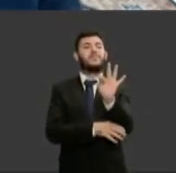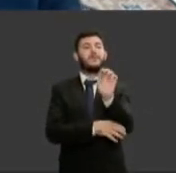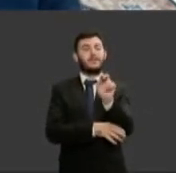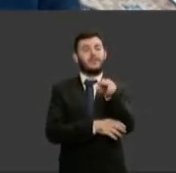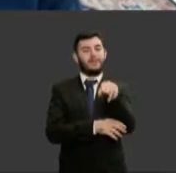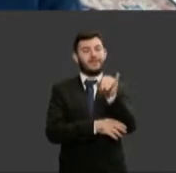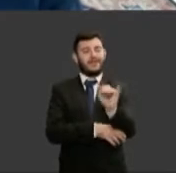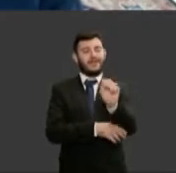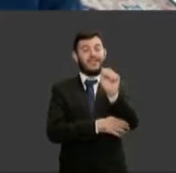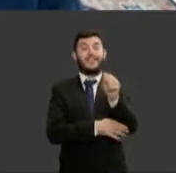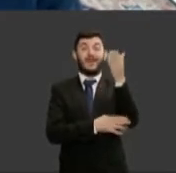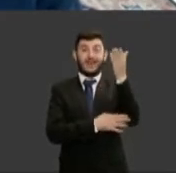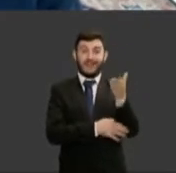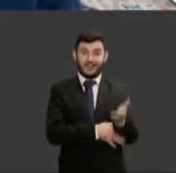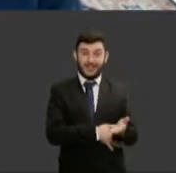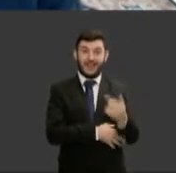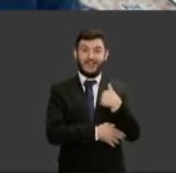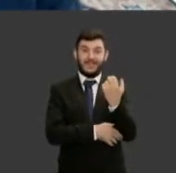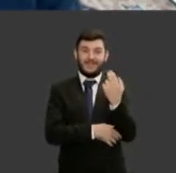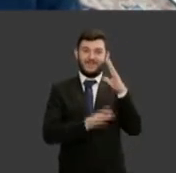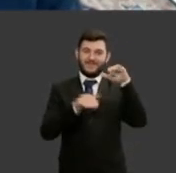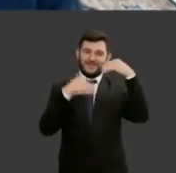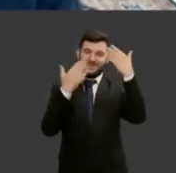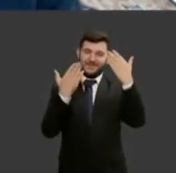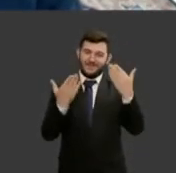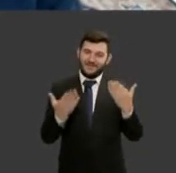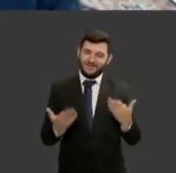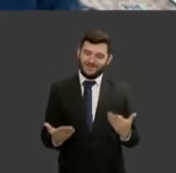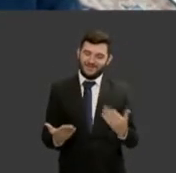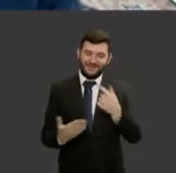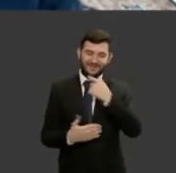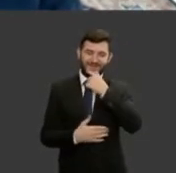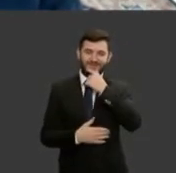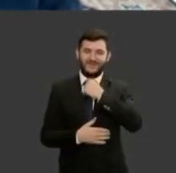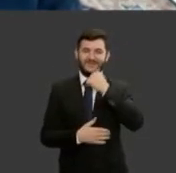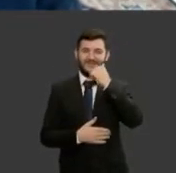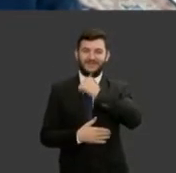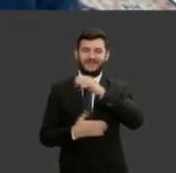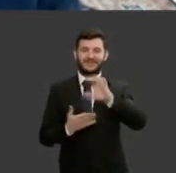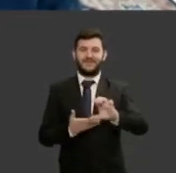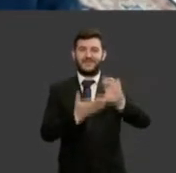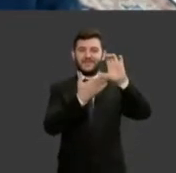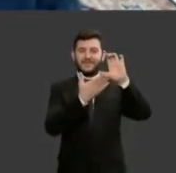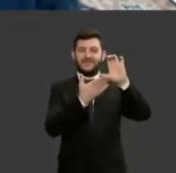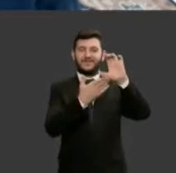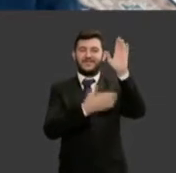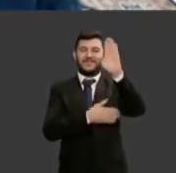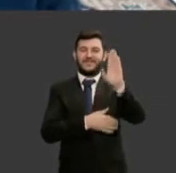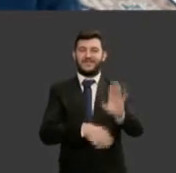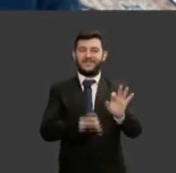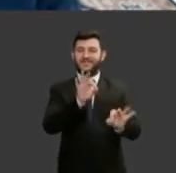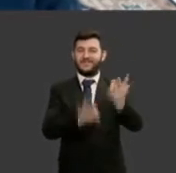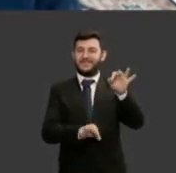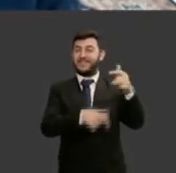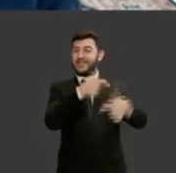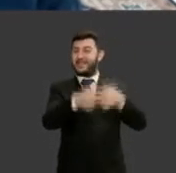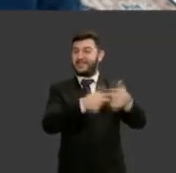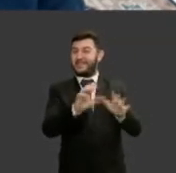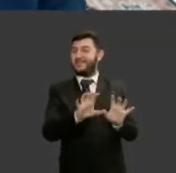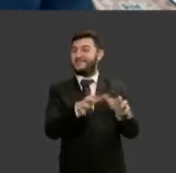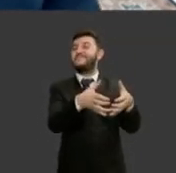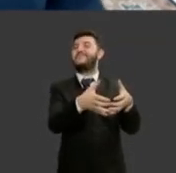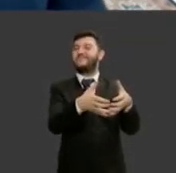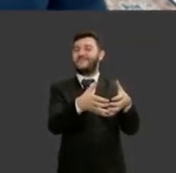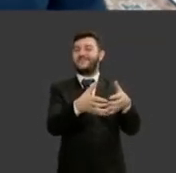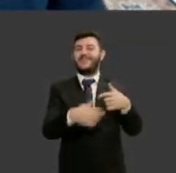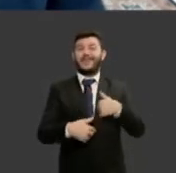homenageando todos os conselheiros e conselheiras do Conselho Nacional de Justiça, que eu tive